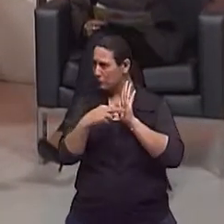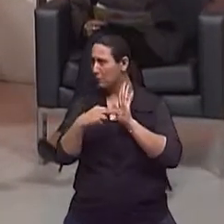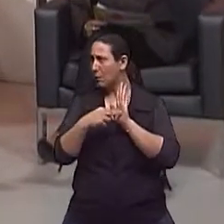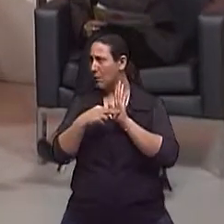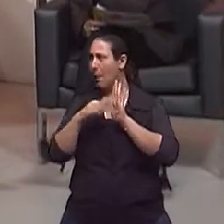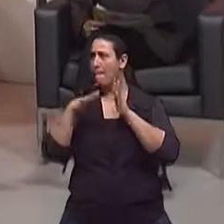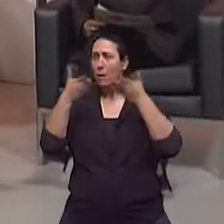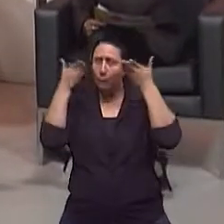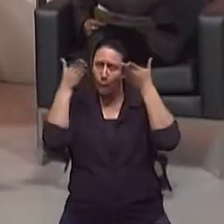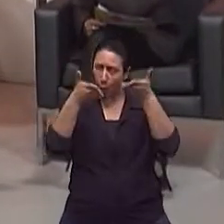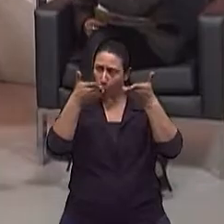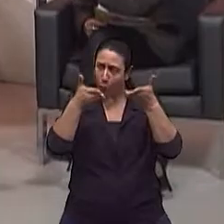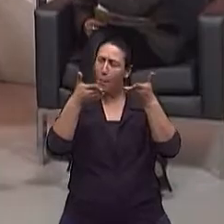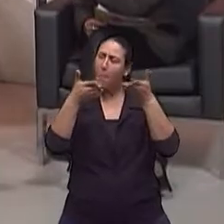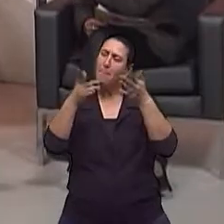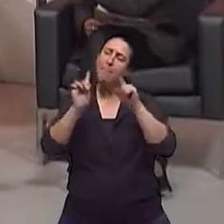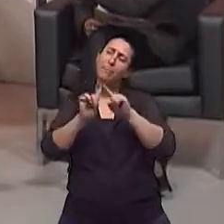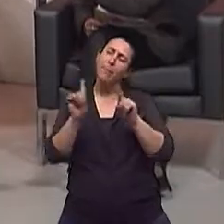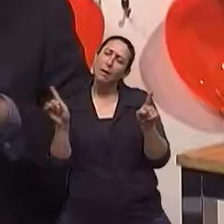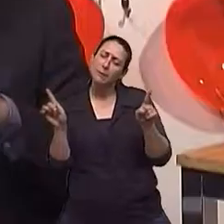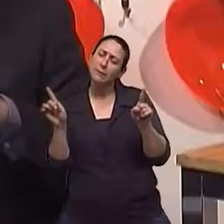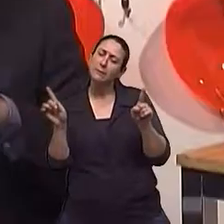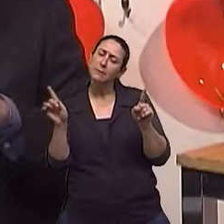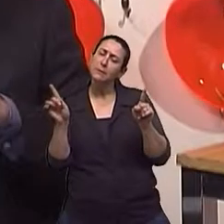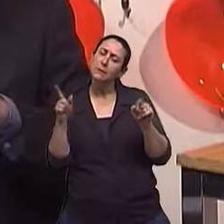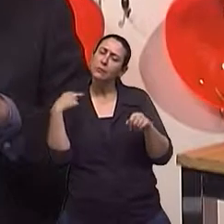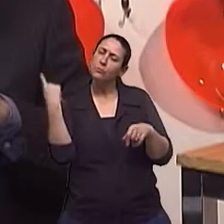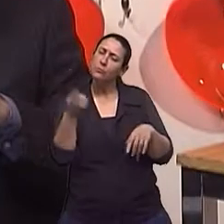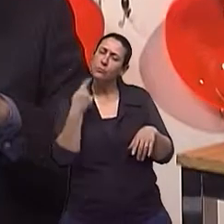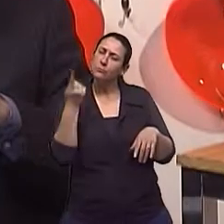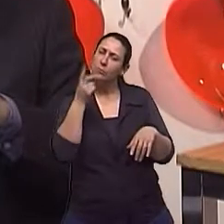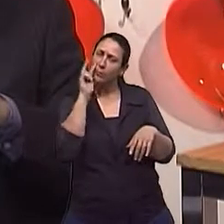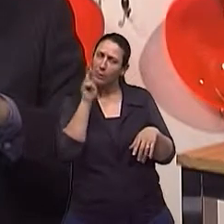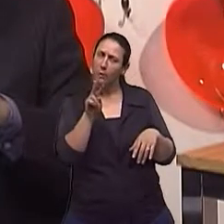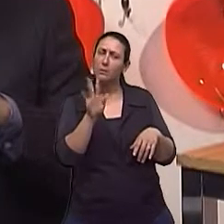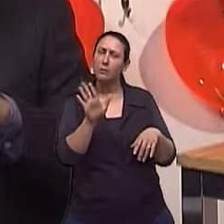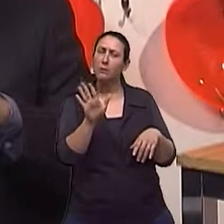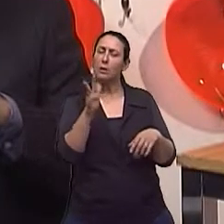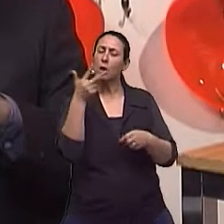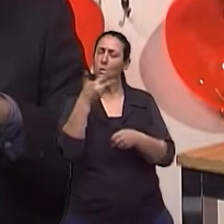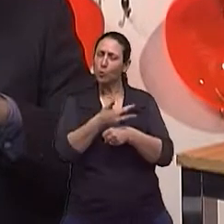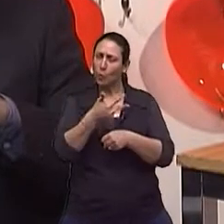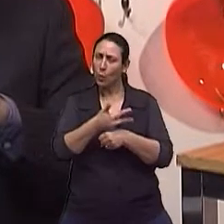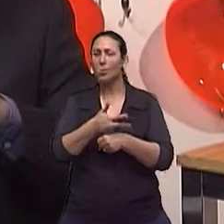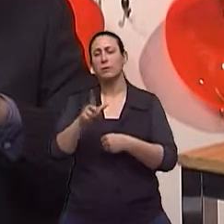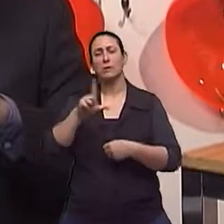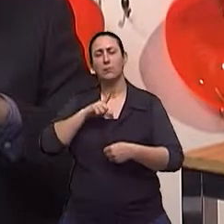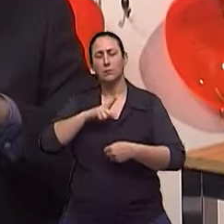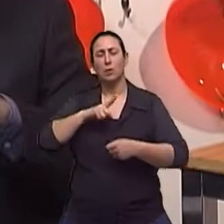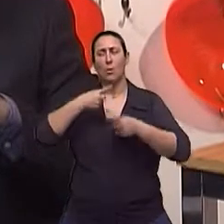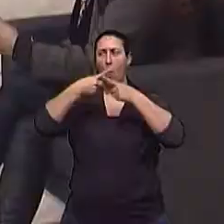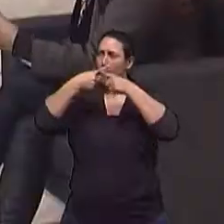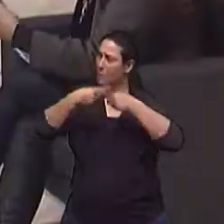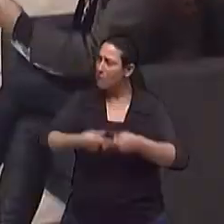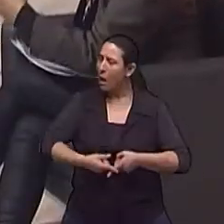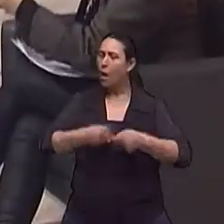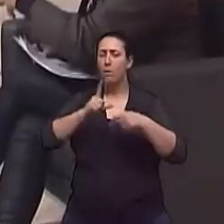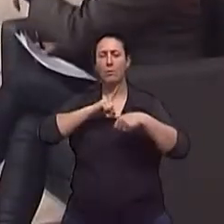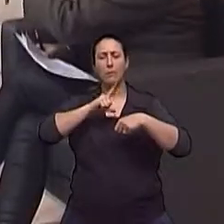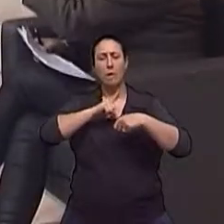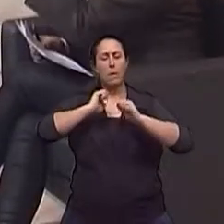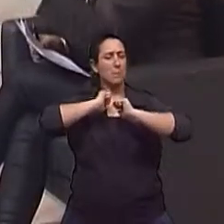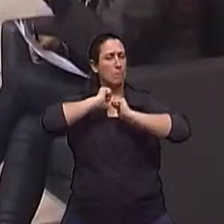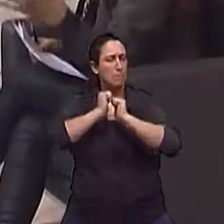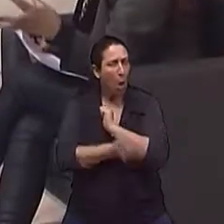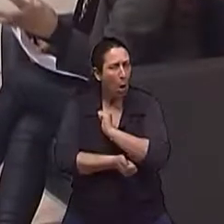focada. Exato. Mas a gente vê, como o senhor mesmo disse, né? Os idosos ganhando competições, praticando esportes,